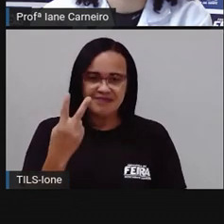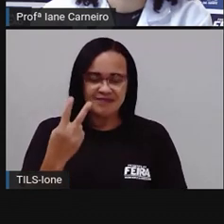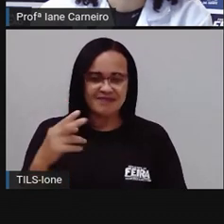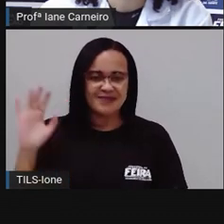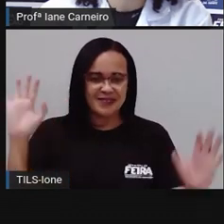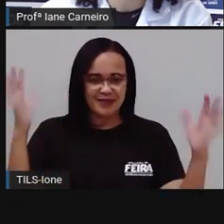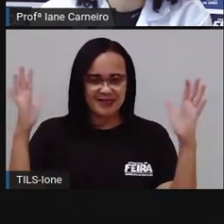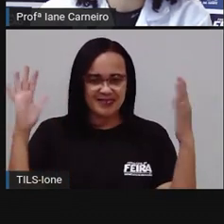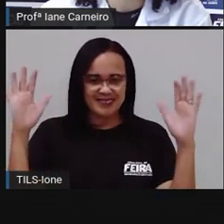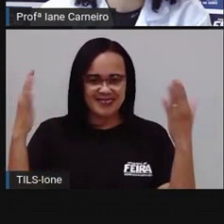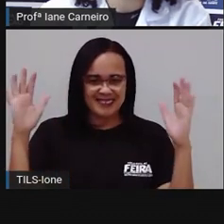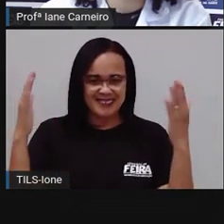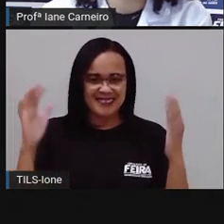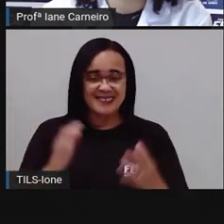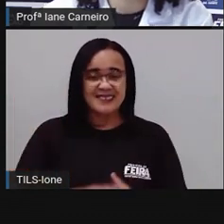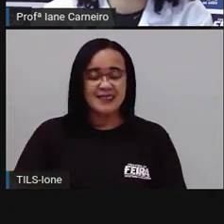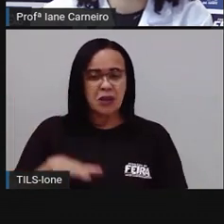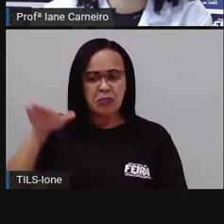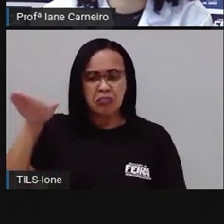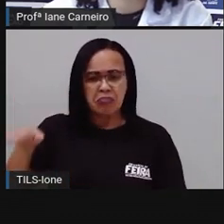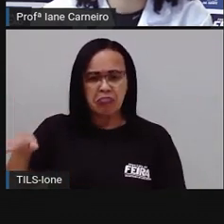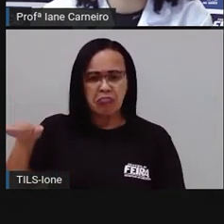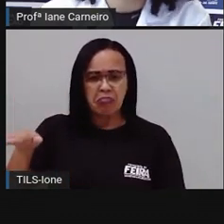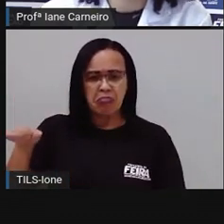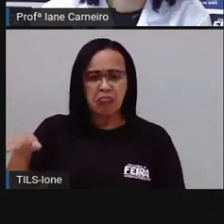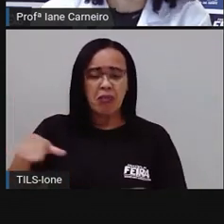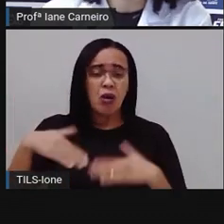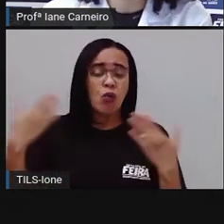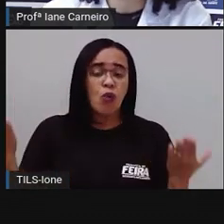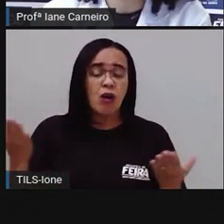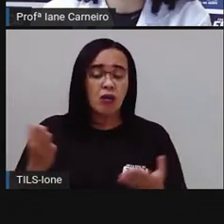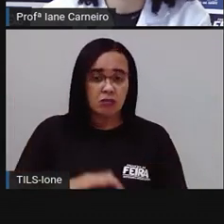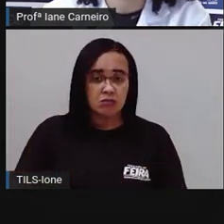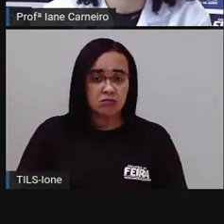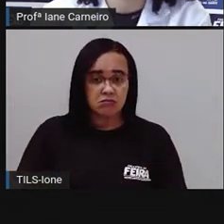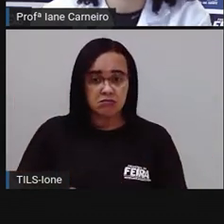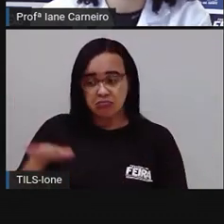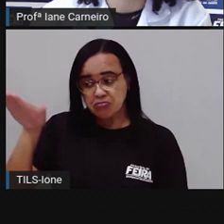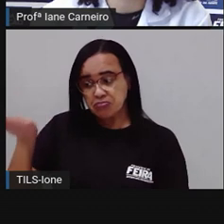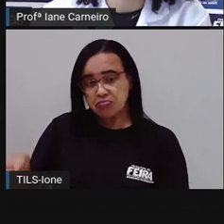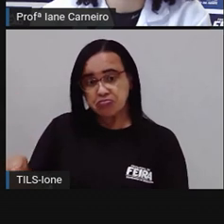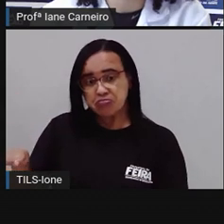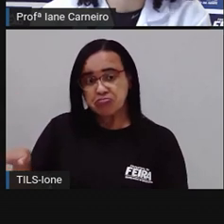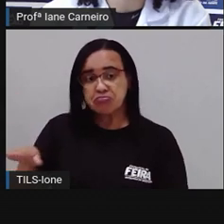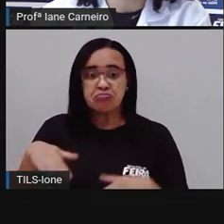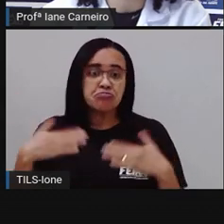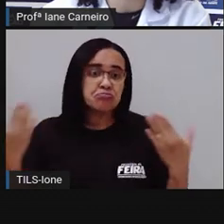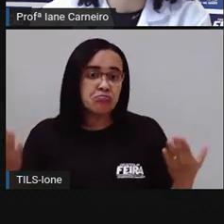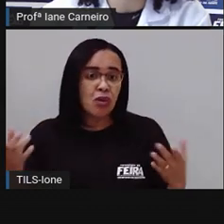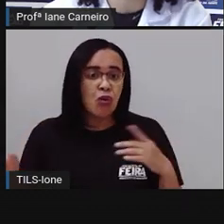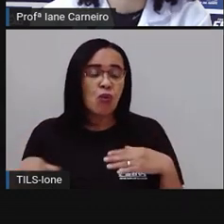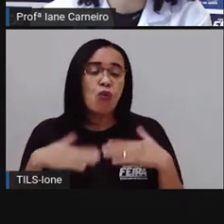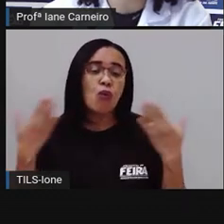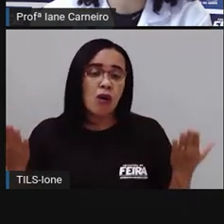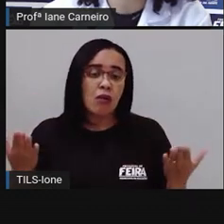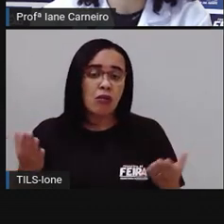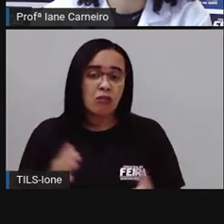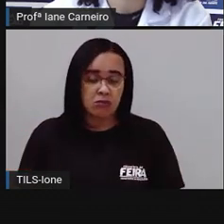Joia. E qual é o menor deles? É o 1, o 2 a gente já viu que é o maior. É o 1, o 3 ou o 4?